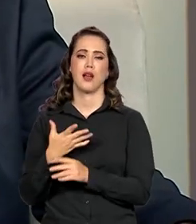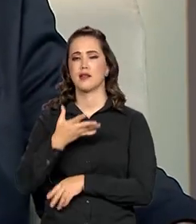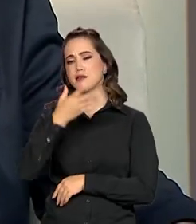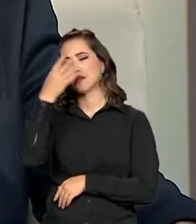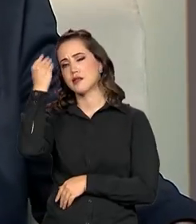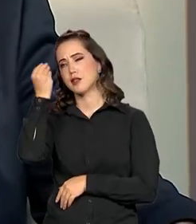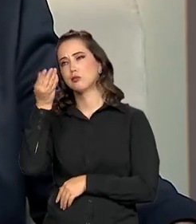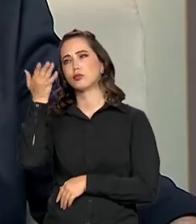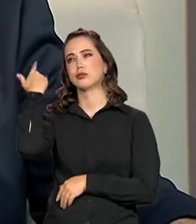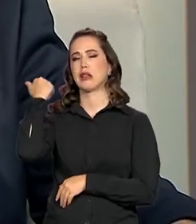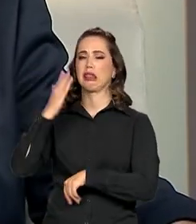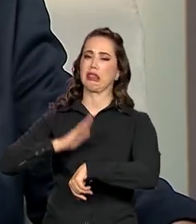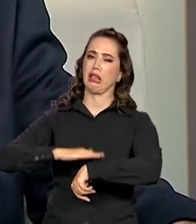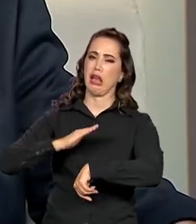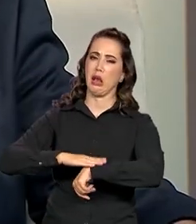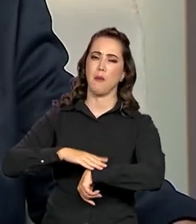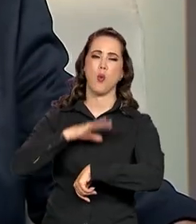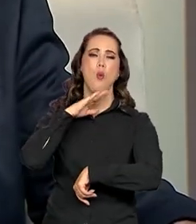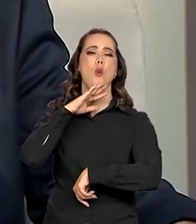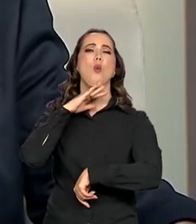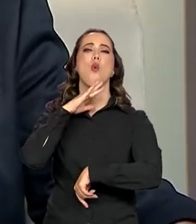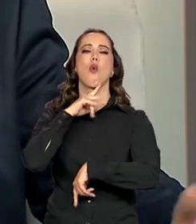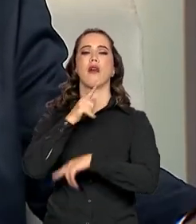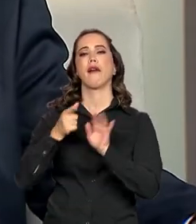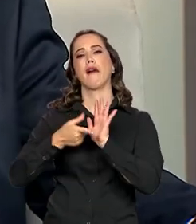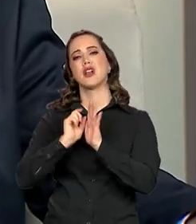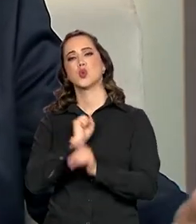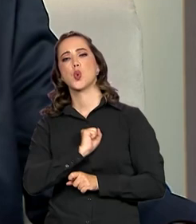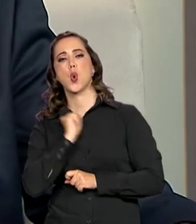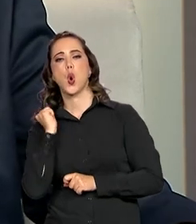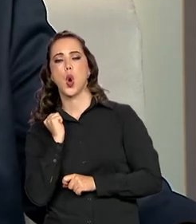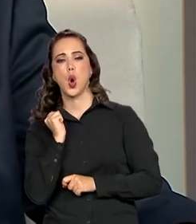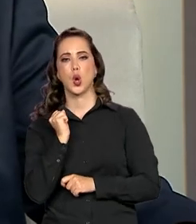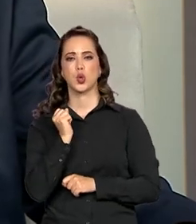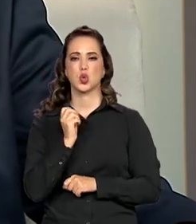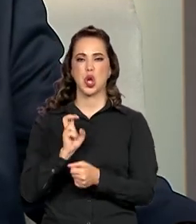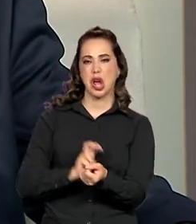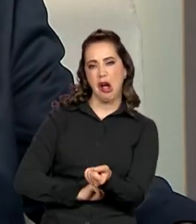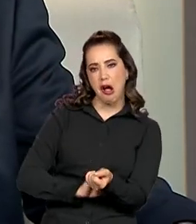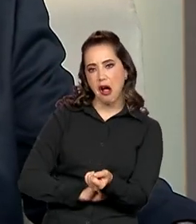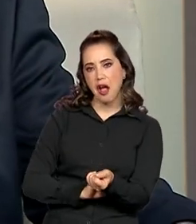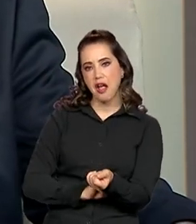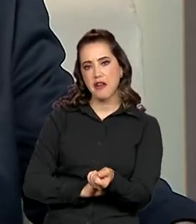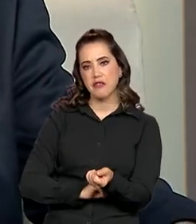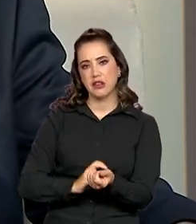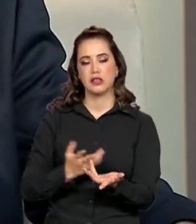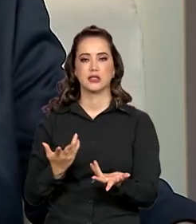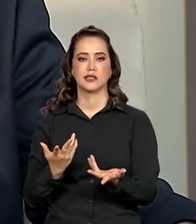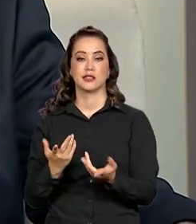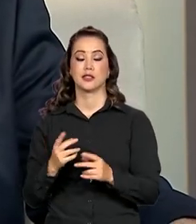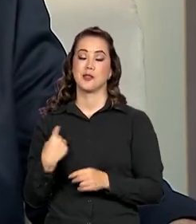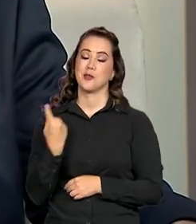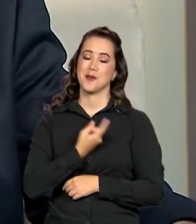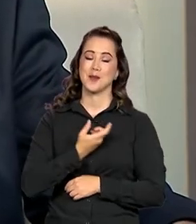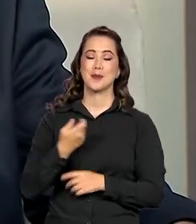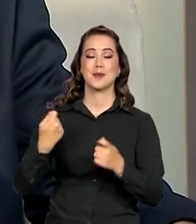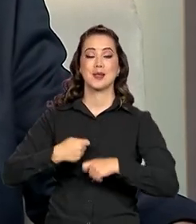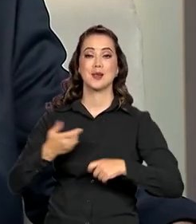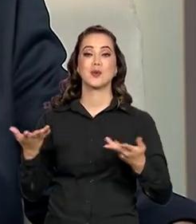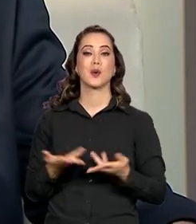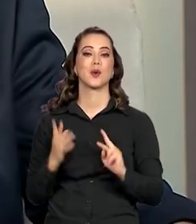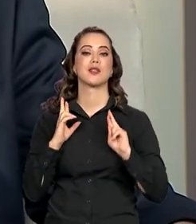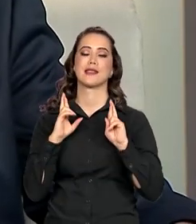tempos tenebrosos do ódio, da raiva, da antipolítica e, acima de tudo, esperança. Esperança